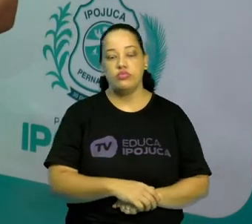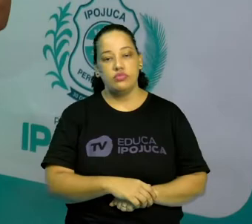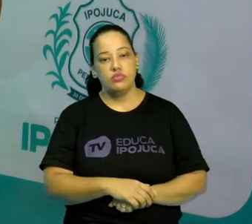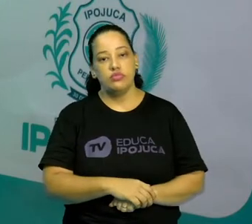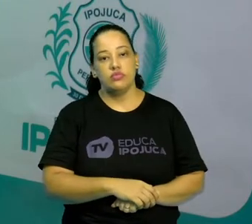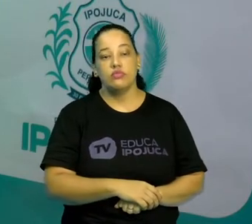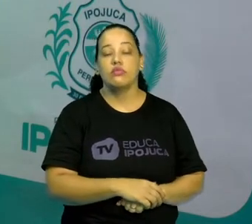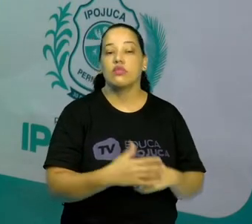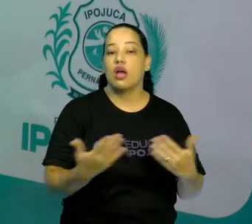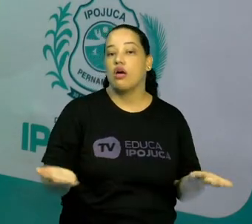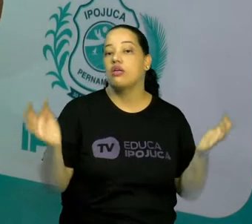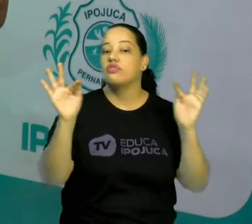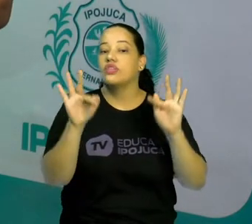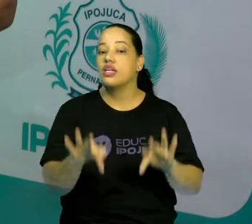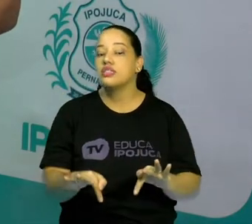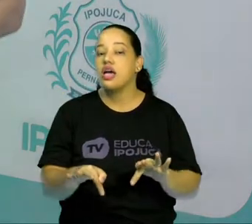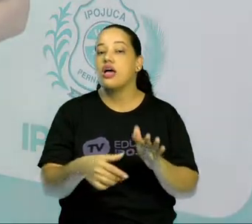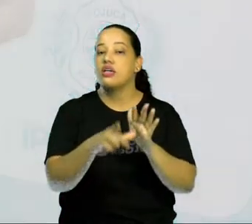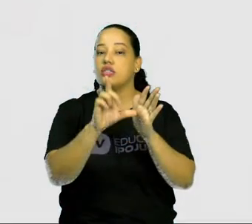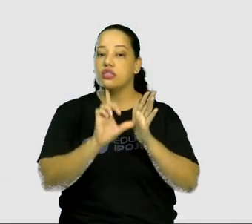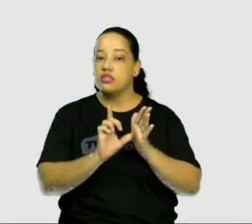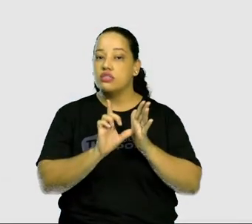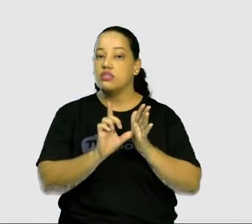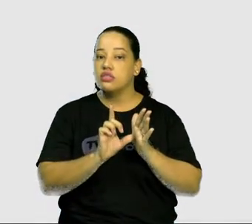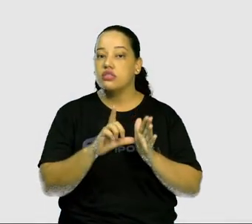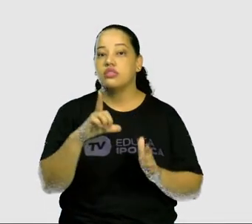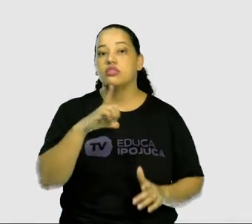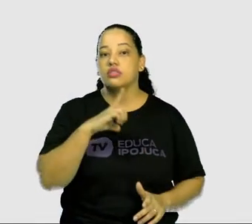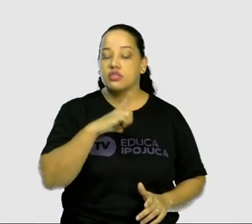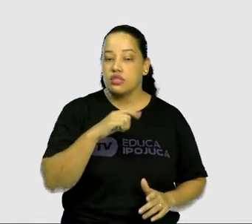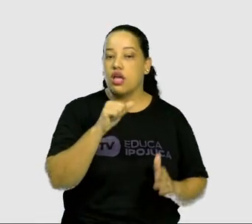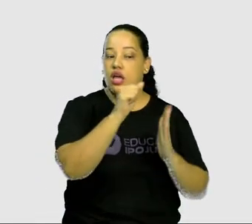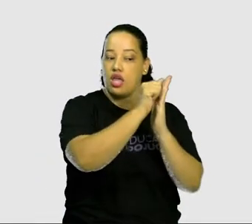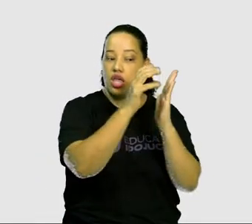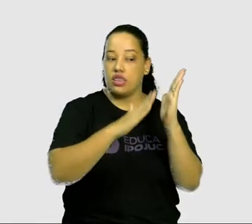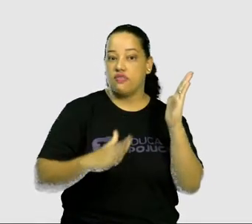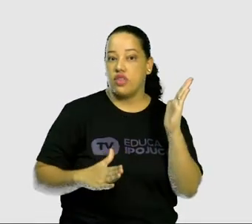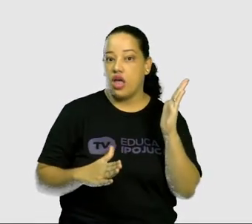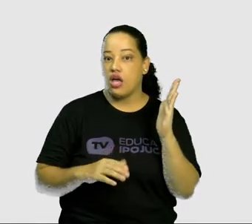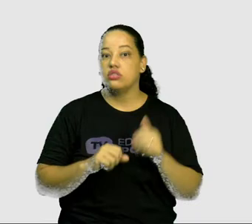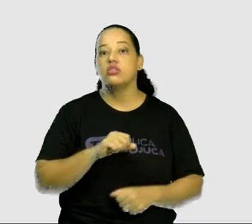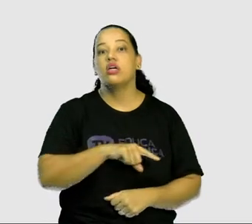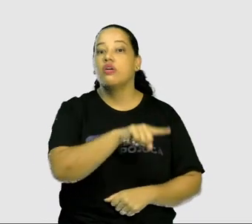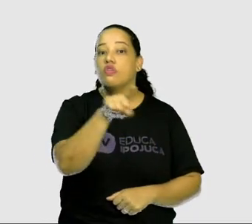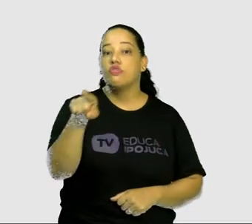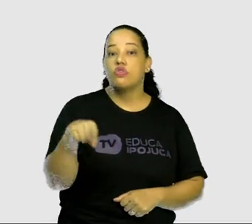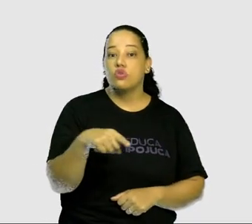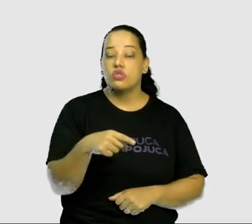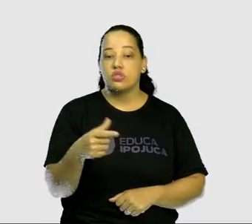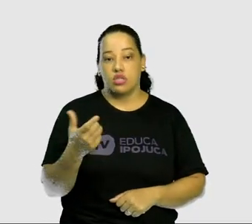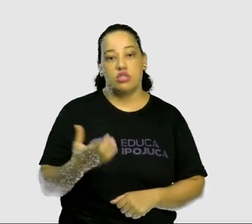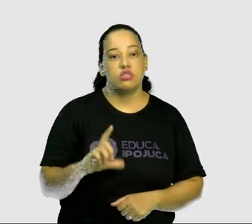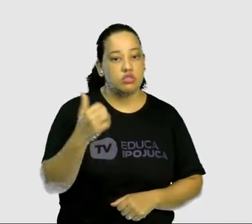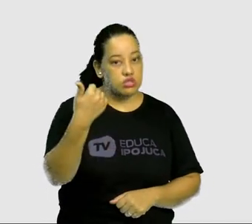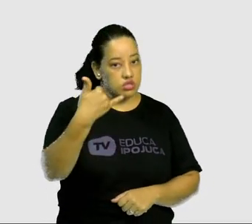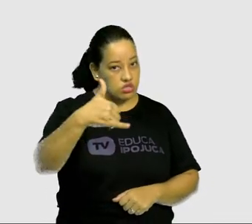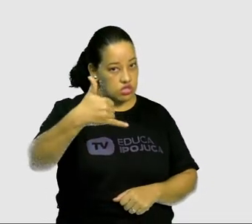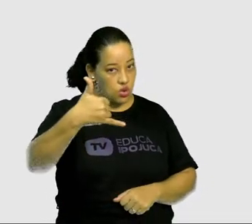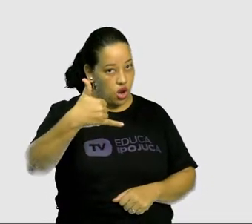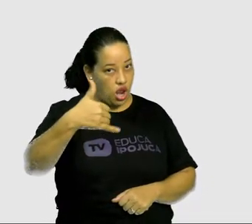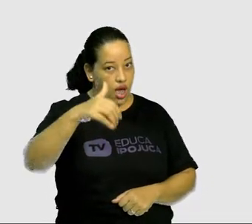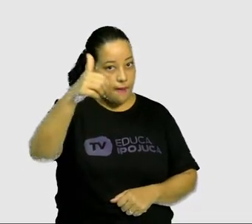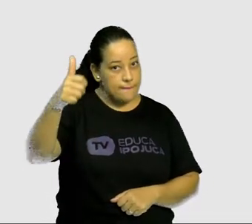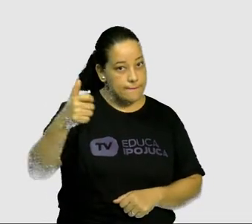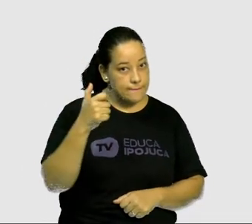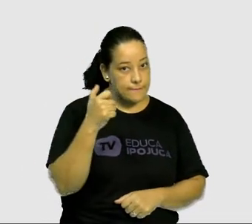Antes da gente finalizar, eu deixo para vocês aqui um exercício. Eu quero que vocês peguem a câmera do celular de vocês,